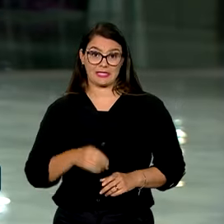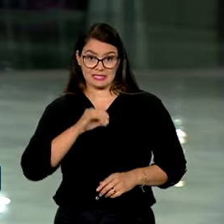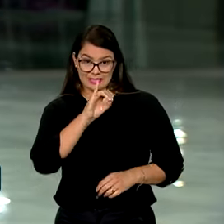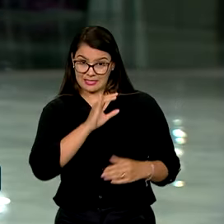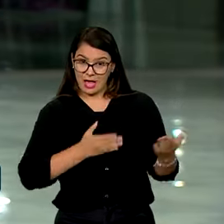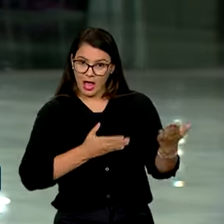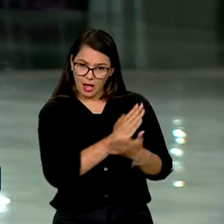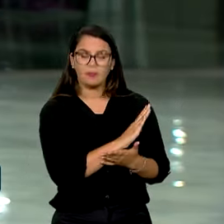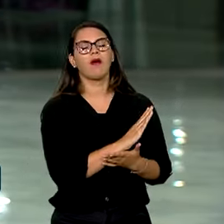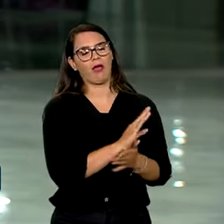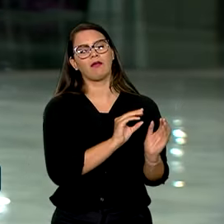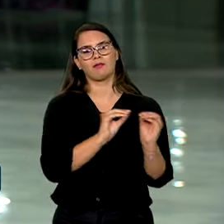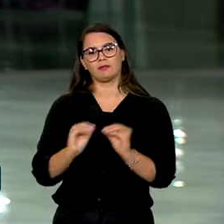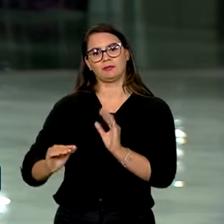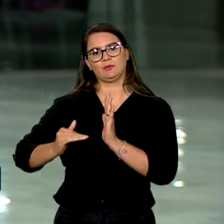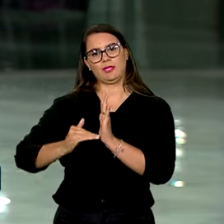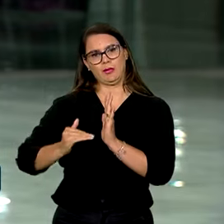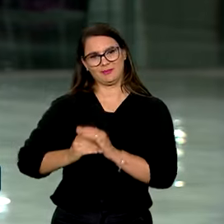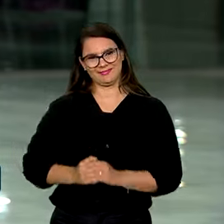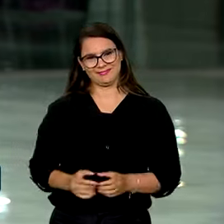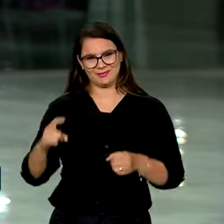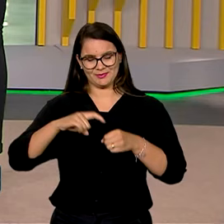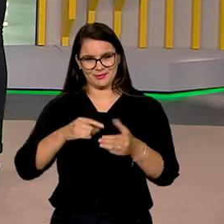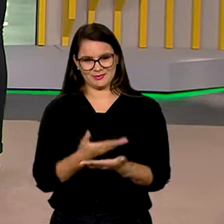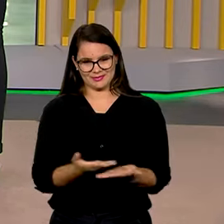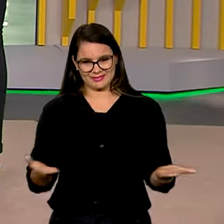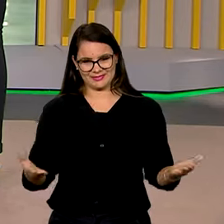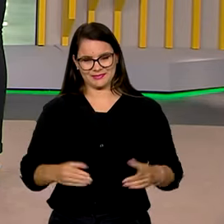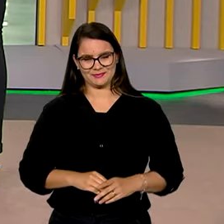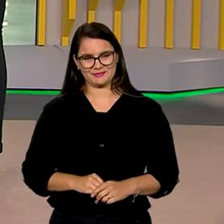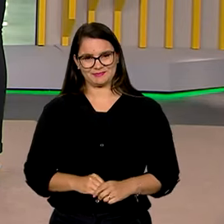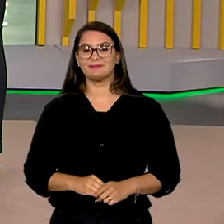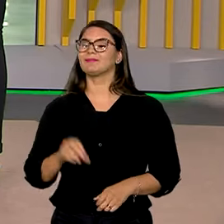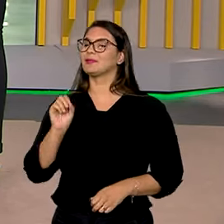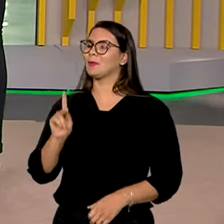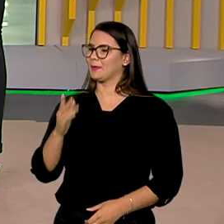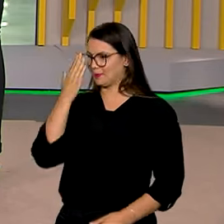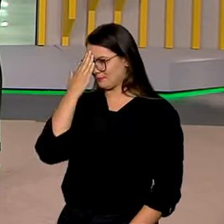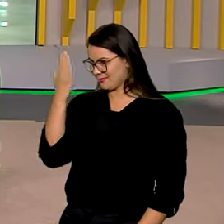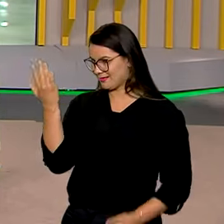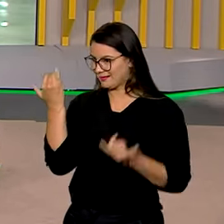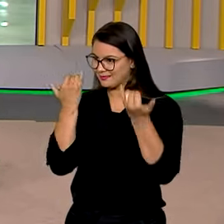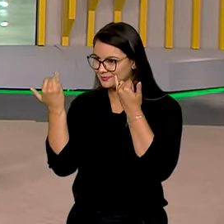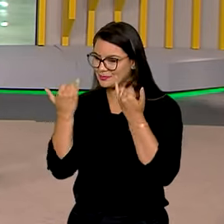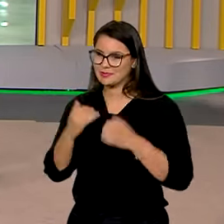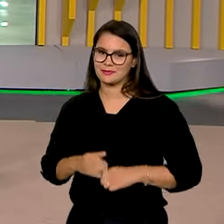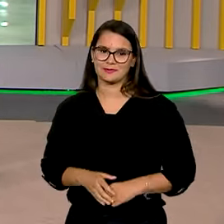aprovado, passa ao Senado Federal. Volto com vocês no estúdio. Ok, Gabriela, obrigada pelas informações.